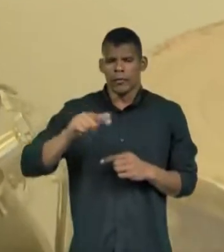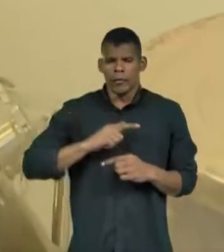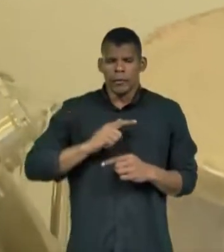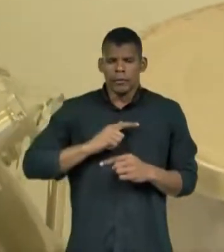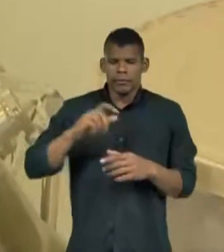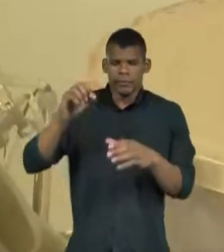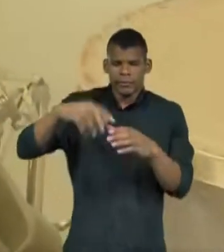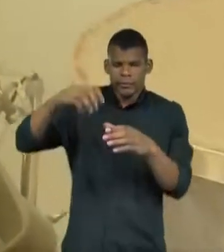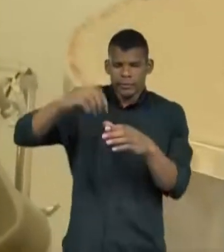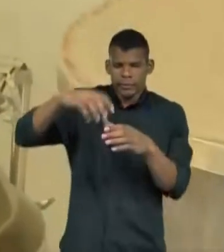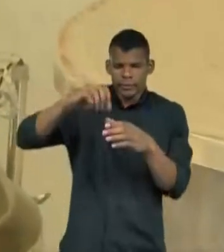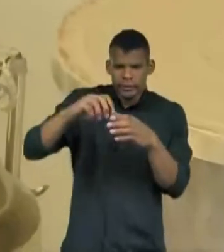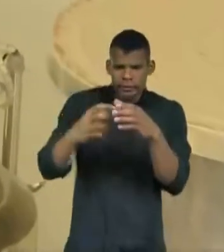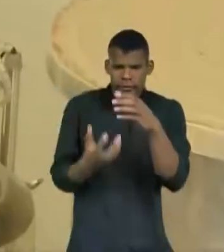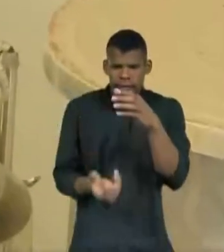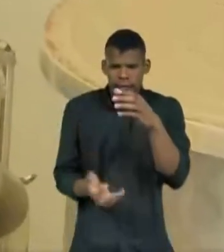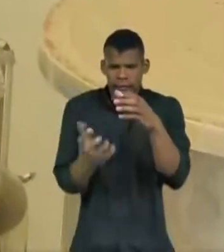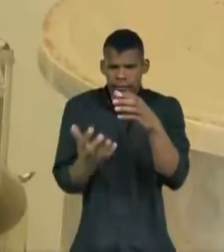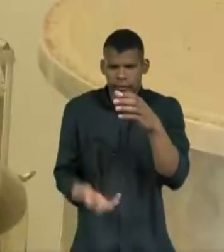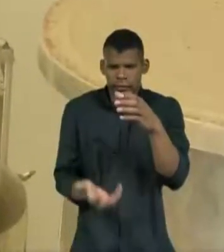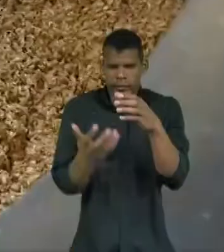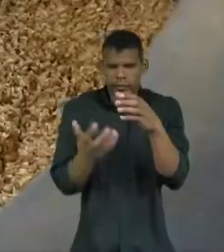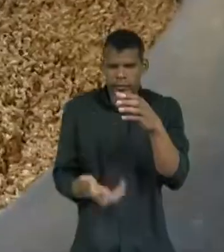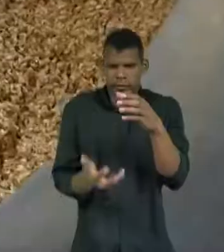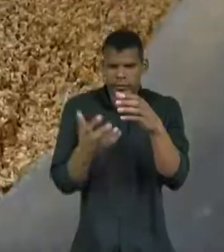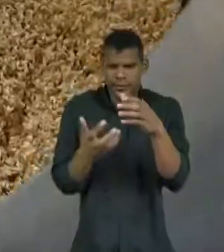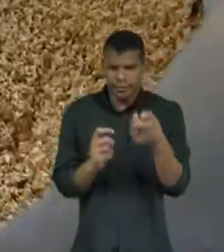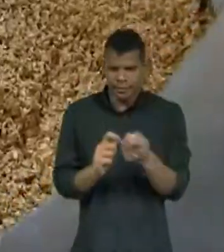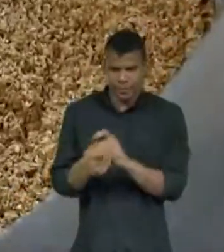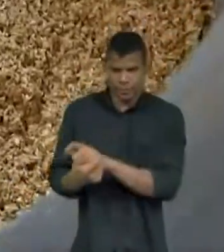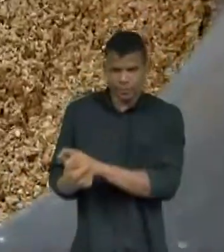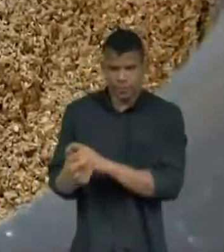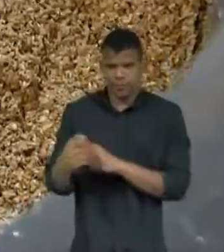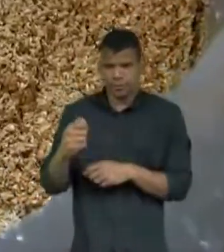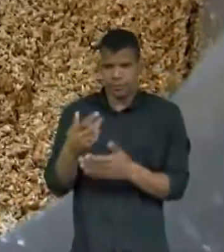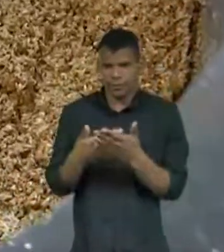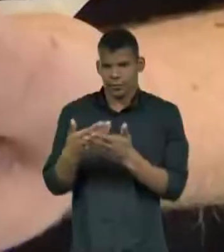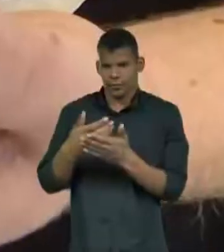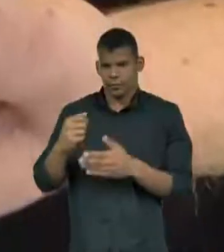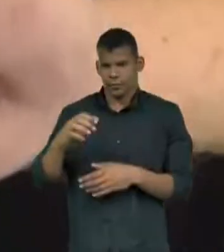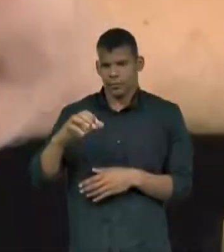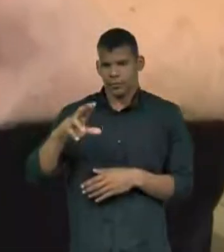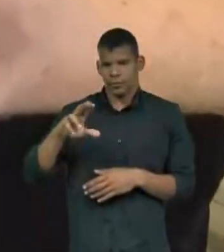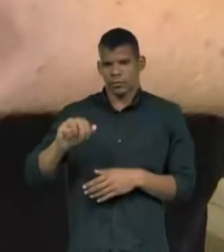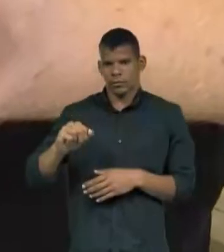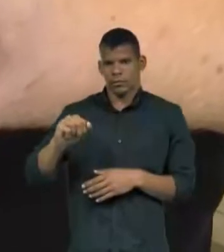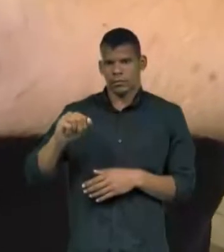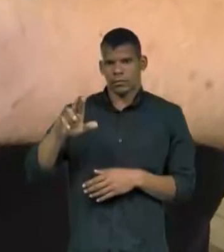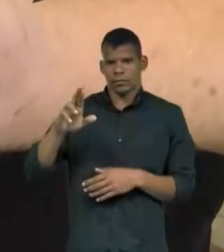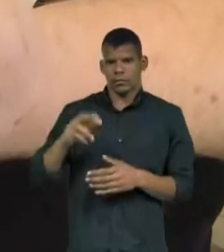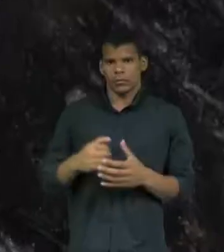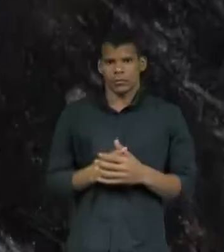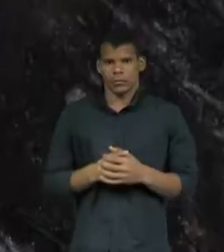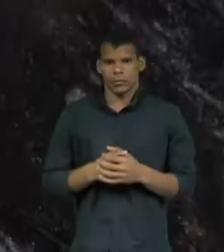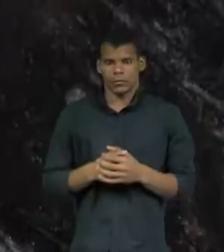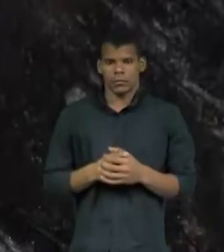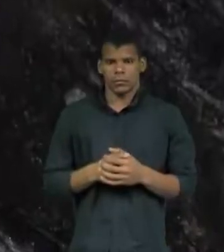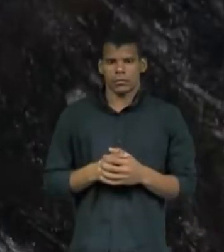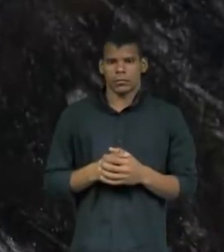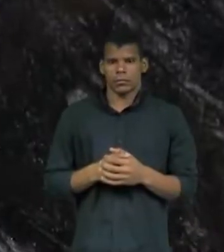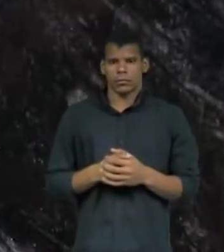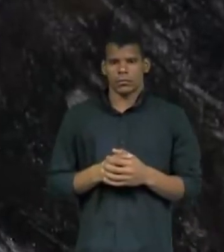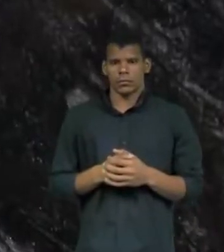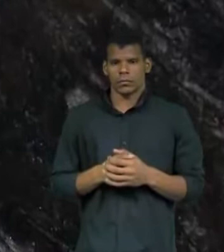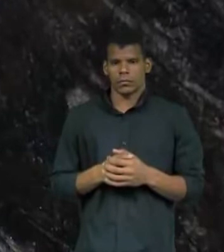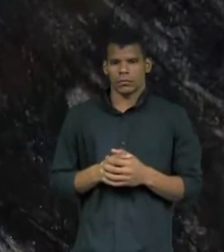é feita a braçagem, que transforma o amido dos grãos em açúcares fermentáveis. É aqui onde entra o lúpulo, o material